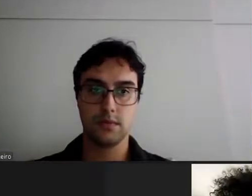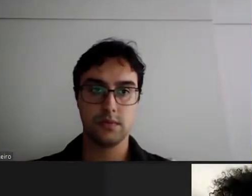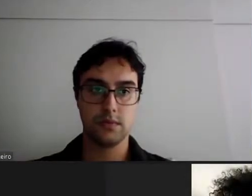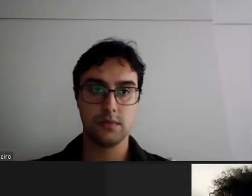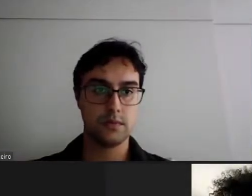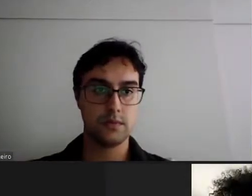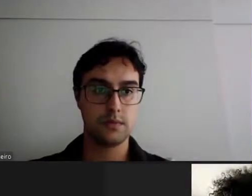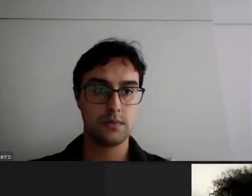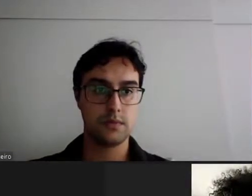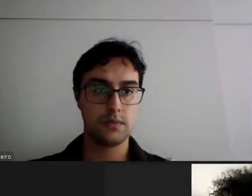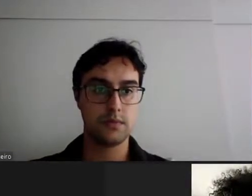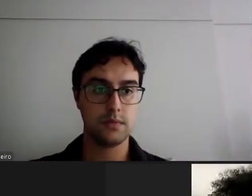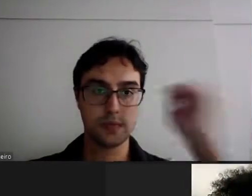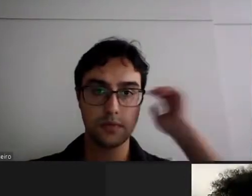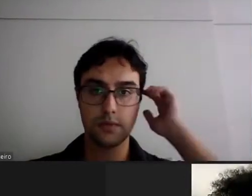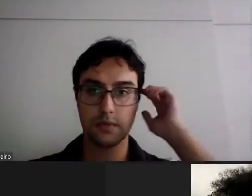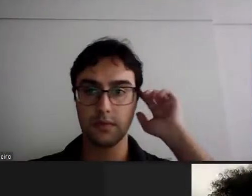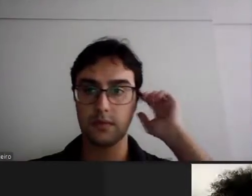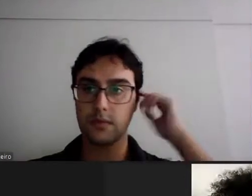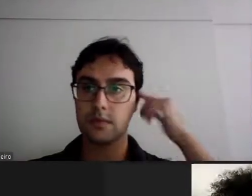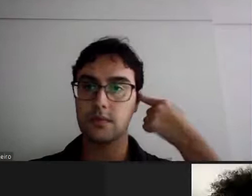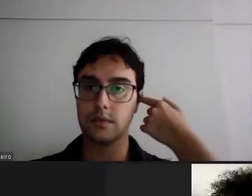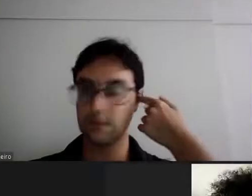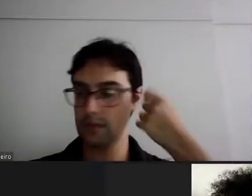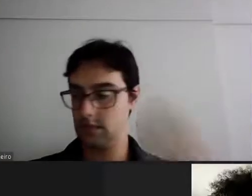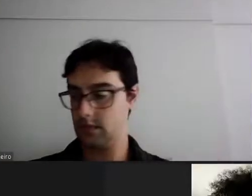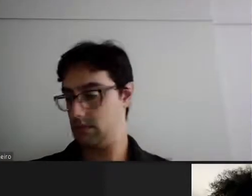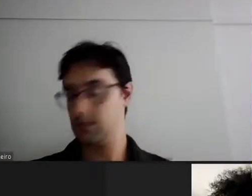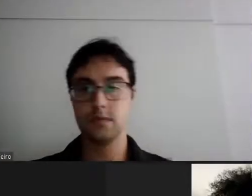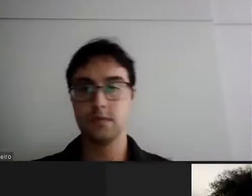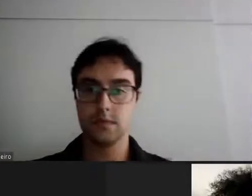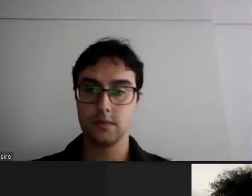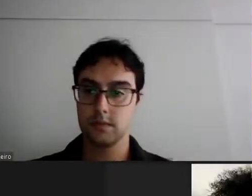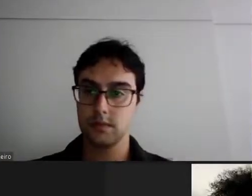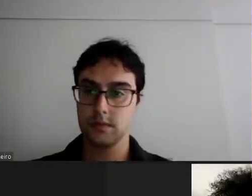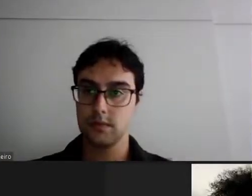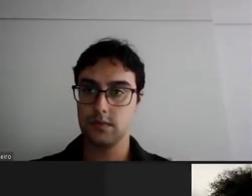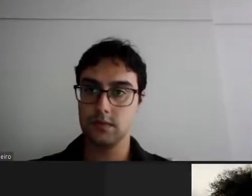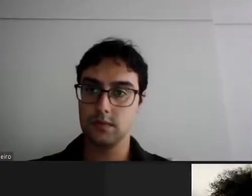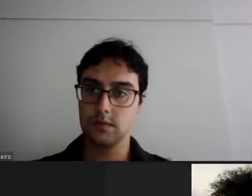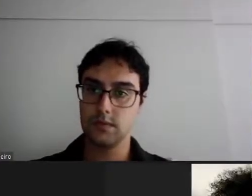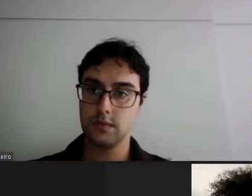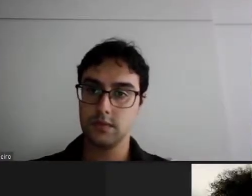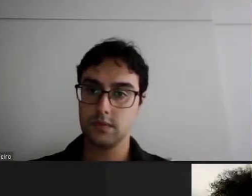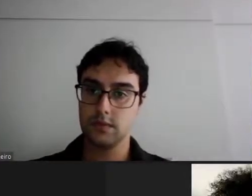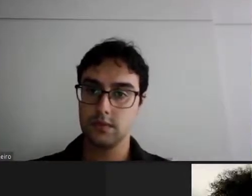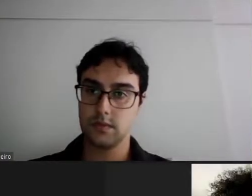cortar, que consiga, num caso como esse, a gente sempre dizia que no Vale do Redentor